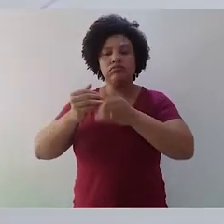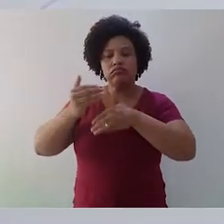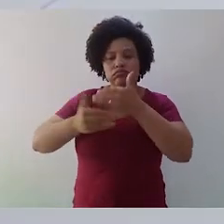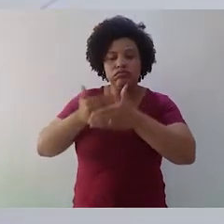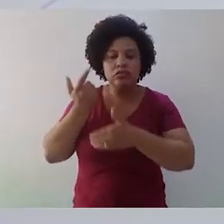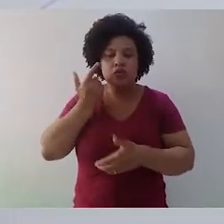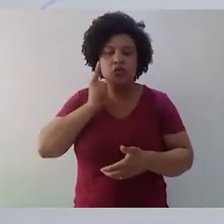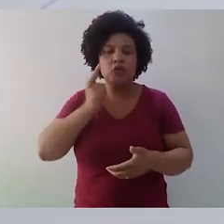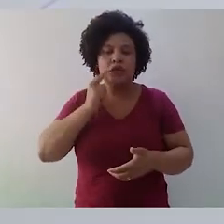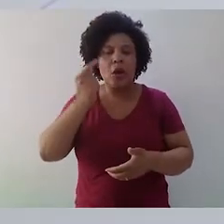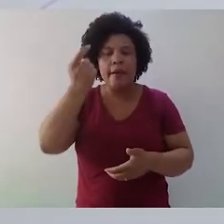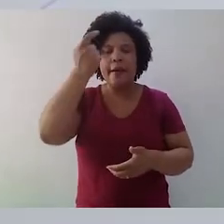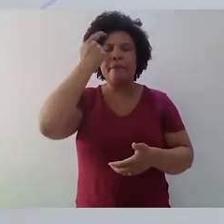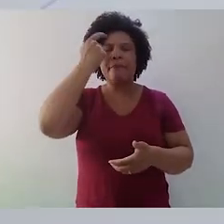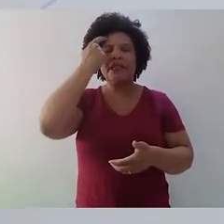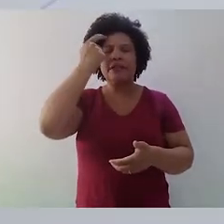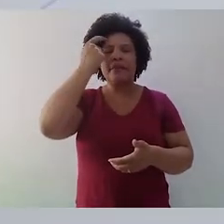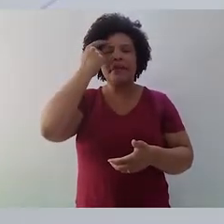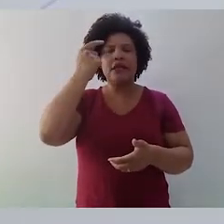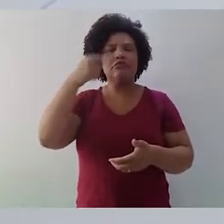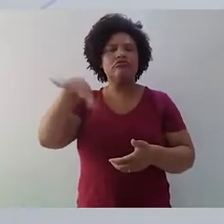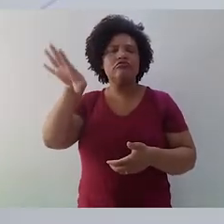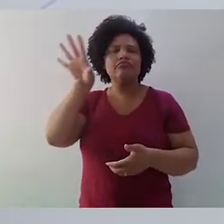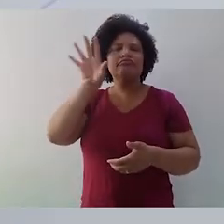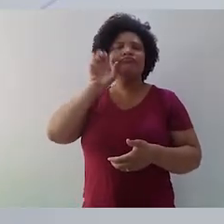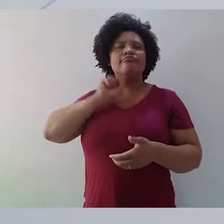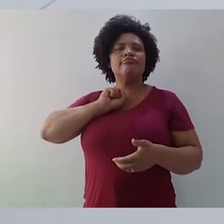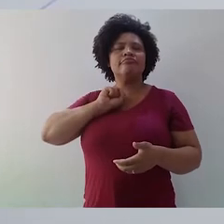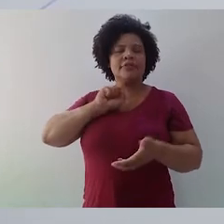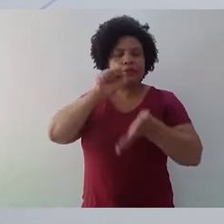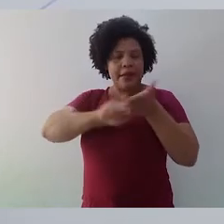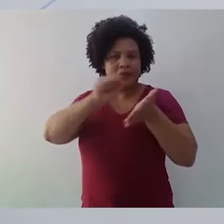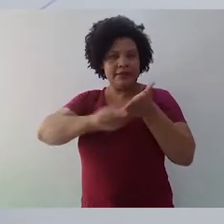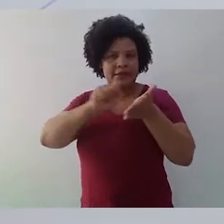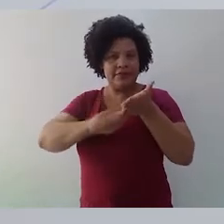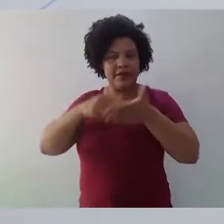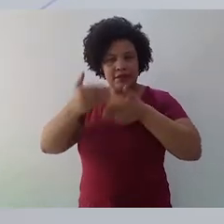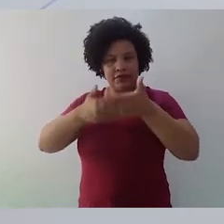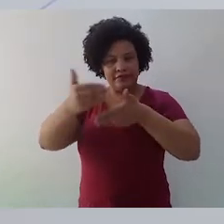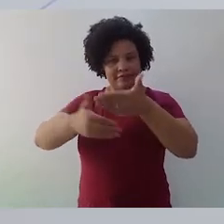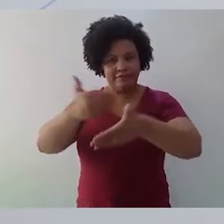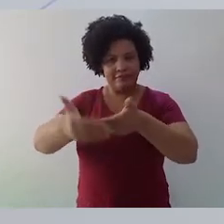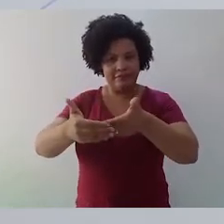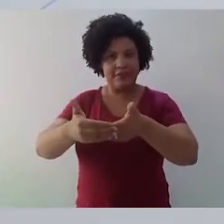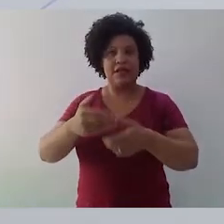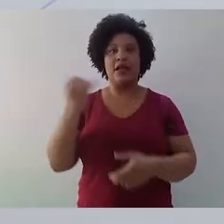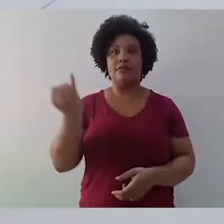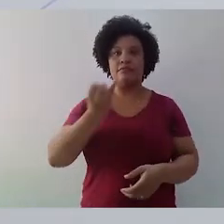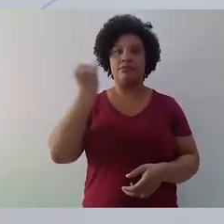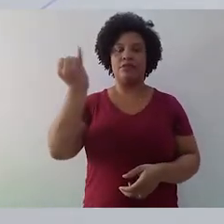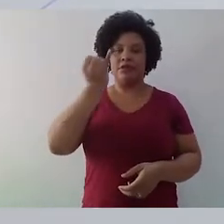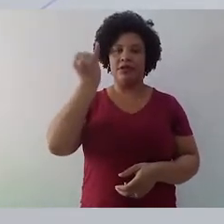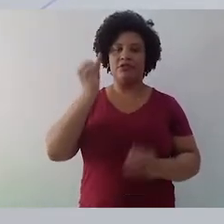partir de um pensamento que me veio, uma inspiração para eu desenvolver essa ideia? E aí a gente tem uma lição fundamental da